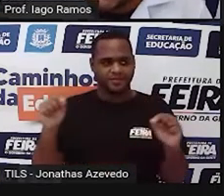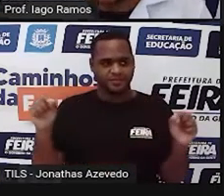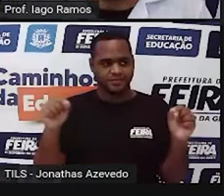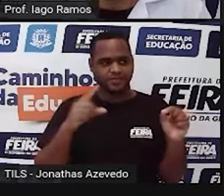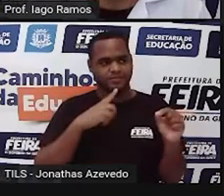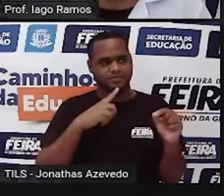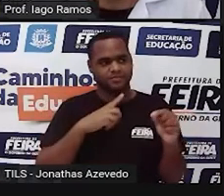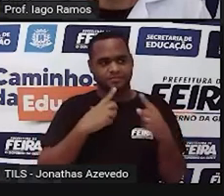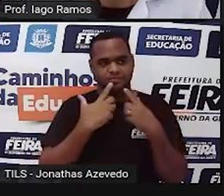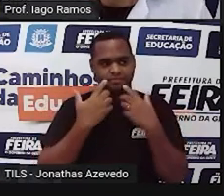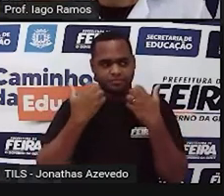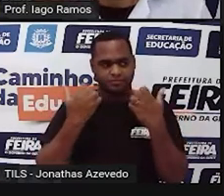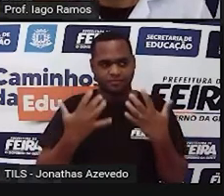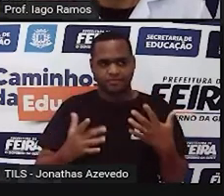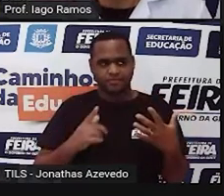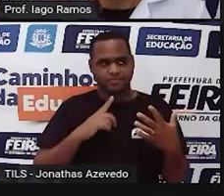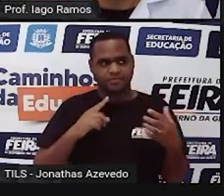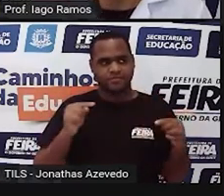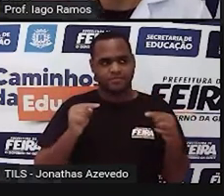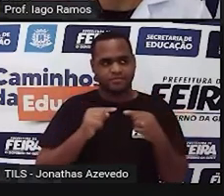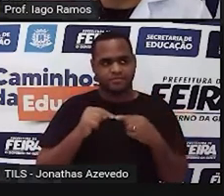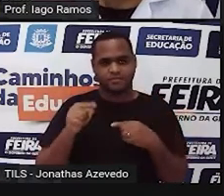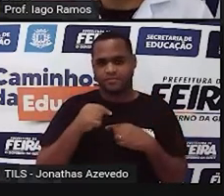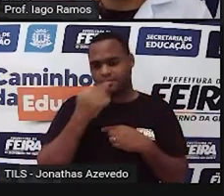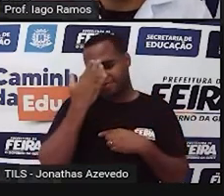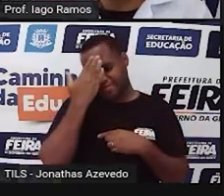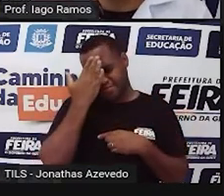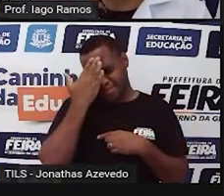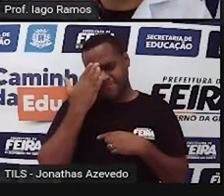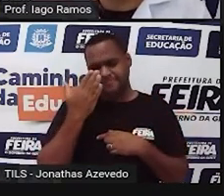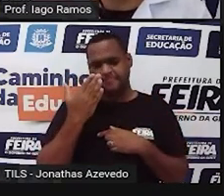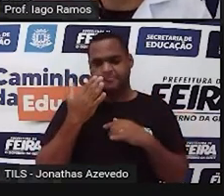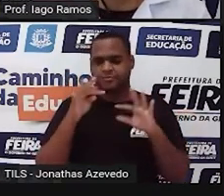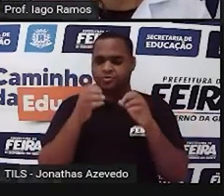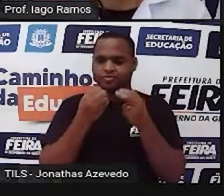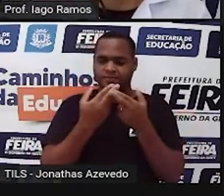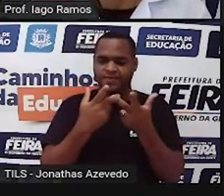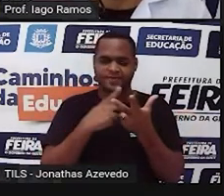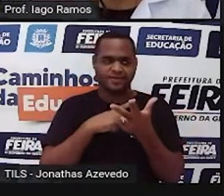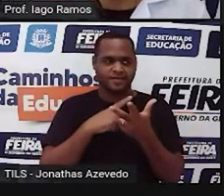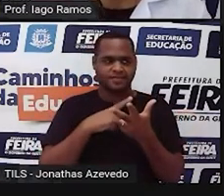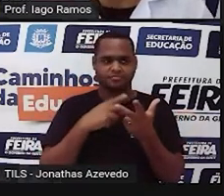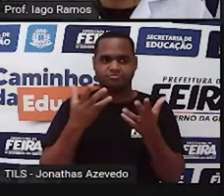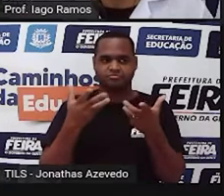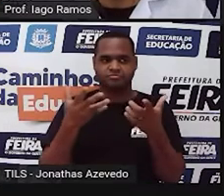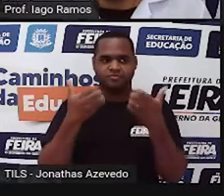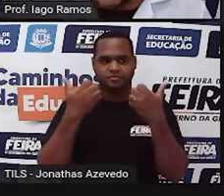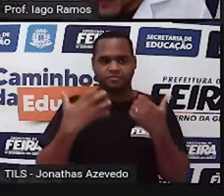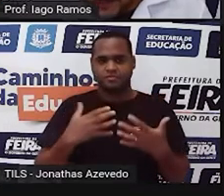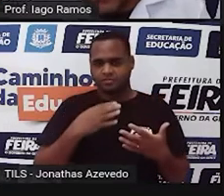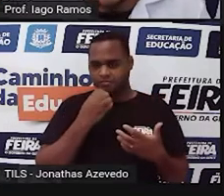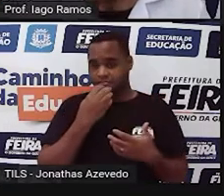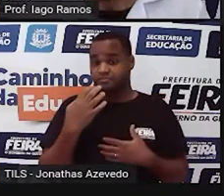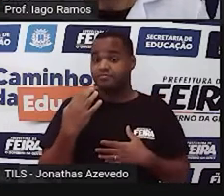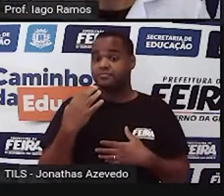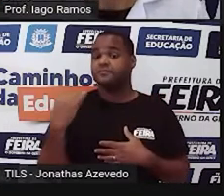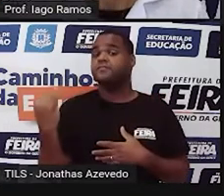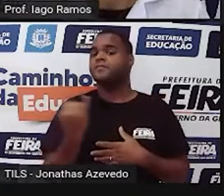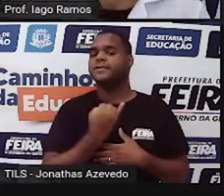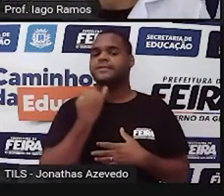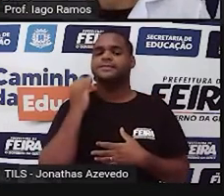medidas, não é verdade? Então, você sabe, sim, bastante coisa sobre isso, certo? E isso é muito legal, hein?